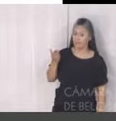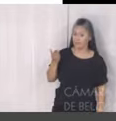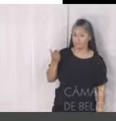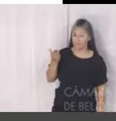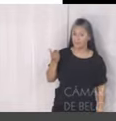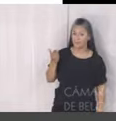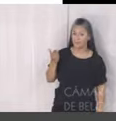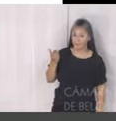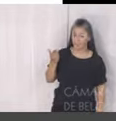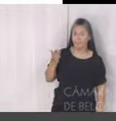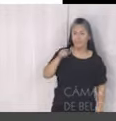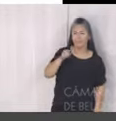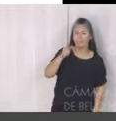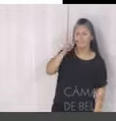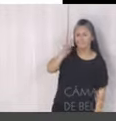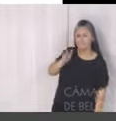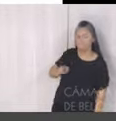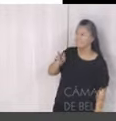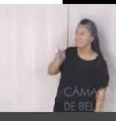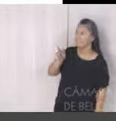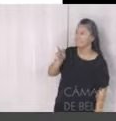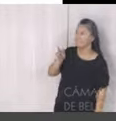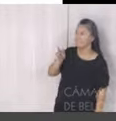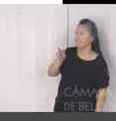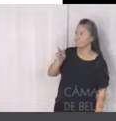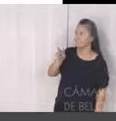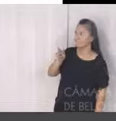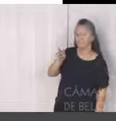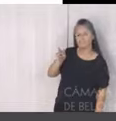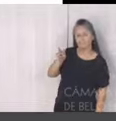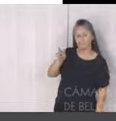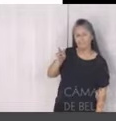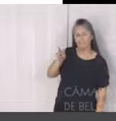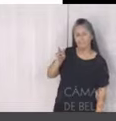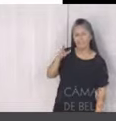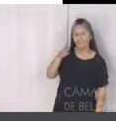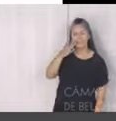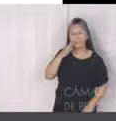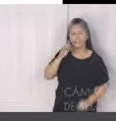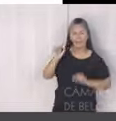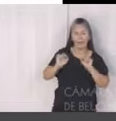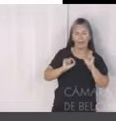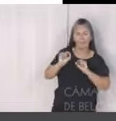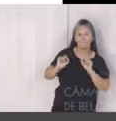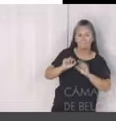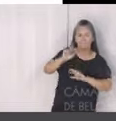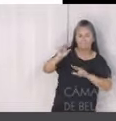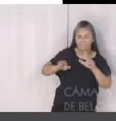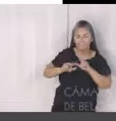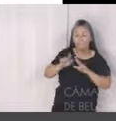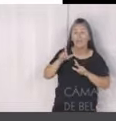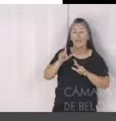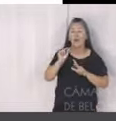visualmente ter uma clareza do tamanho de cada função, dentro do total da